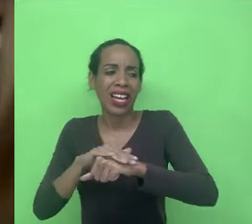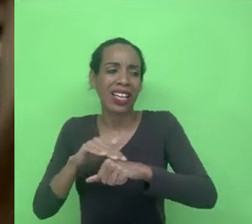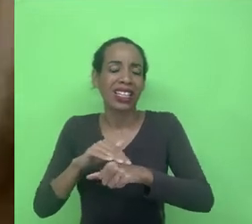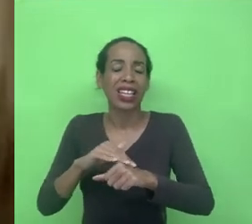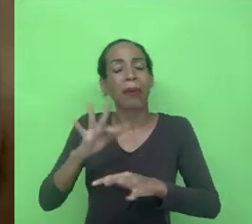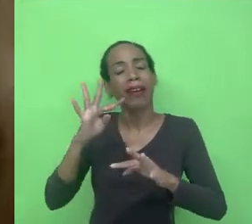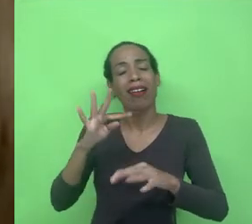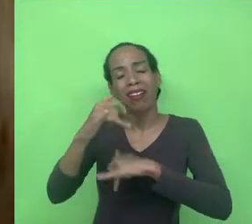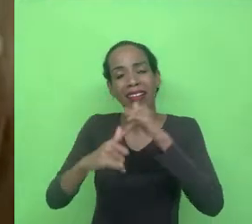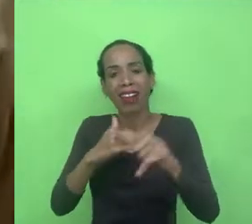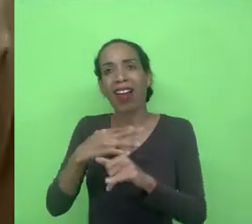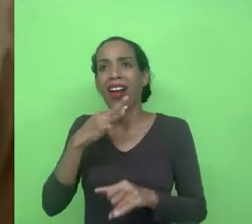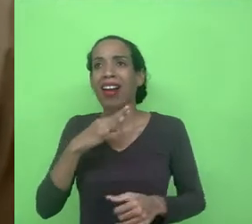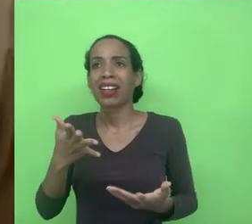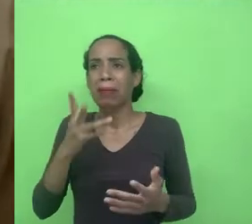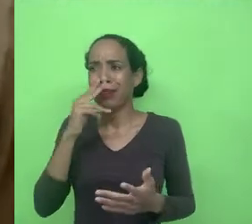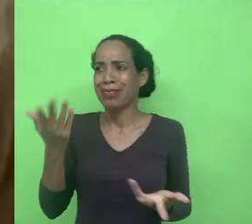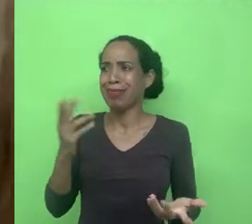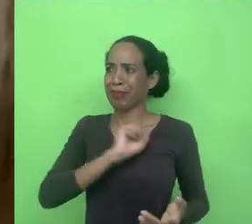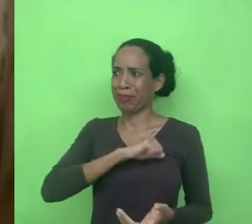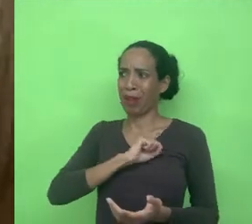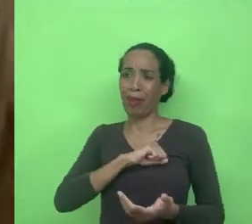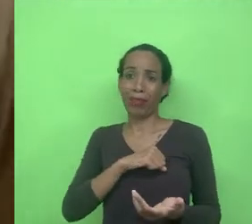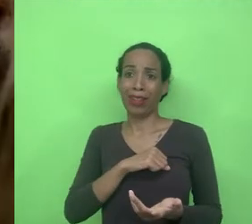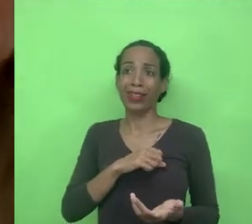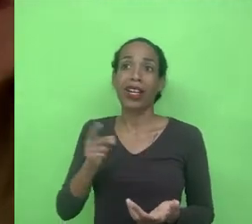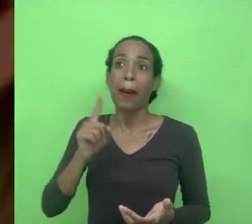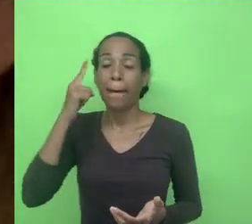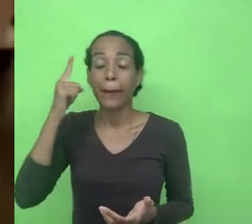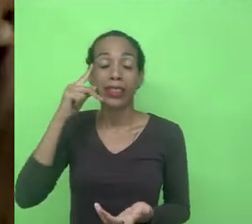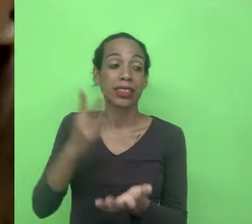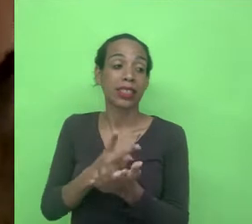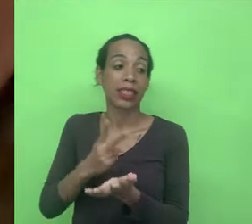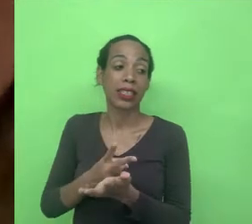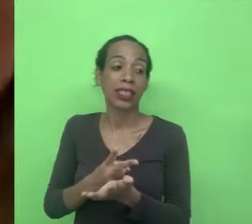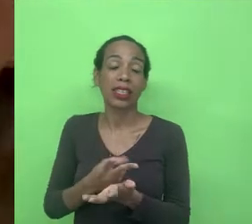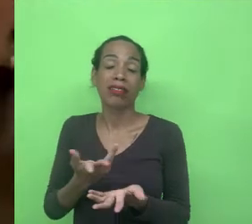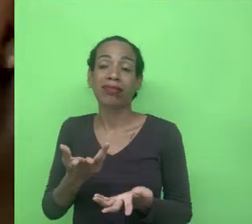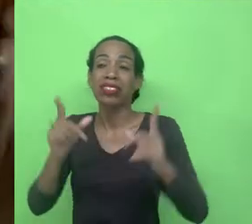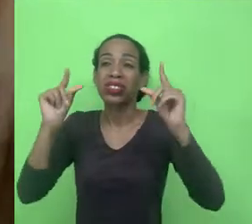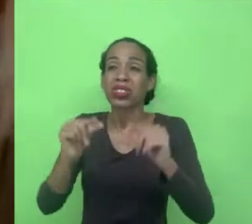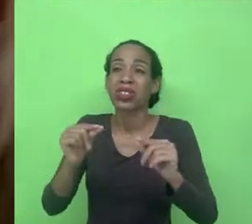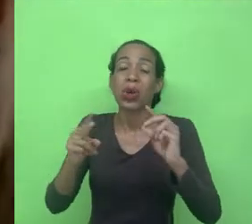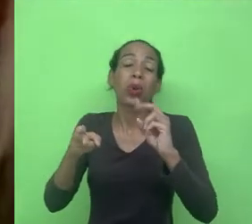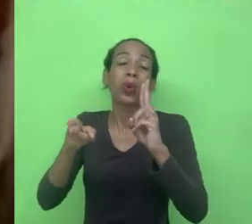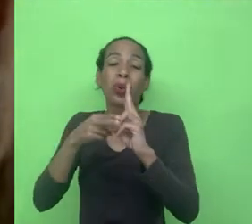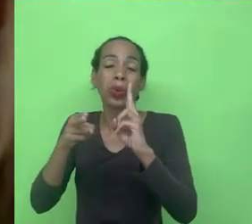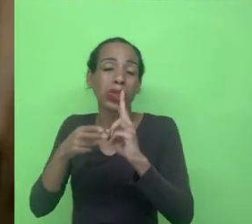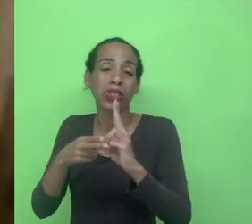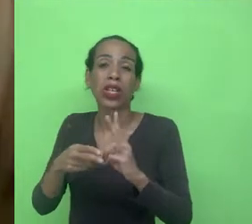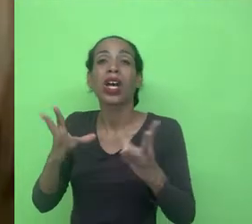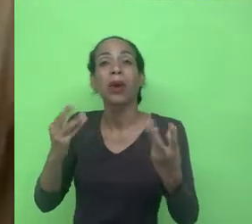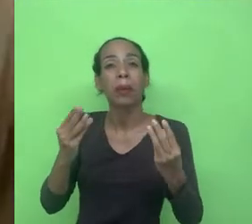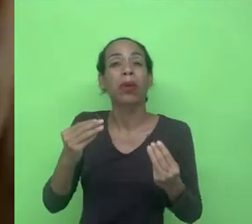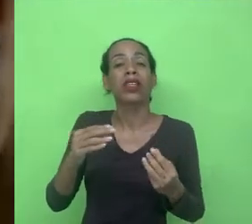porque acho que ela é uma vilã pensa sempre assim no hipossuficiente no indígena eu acho extremamente salutar